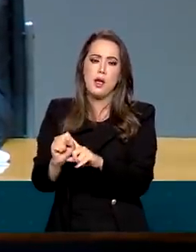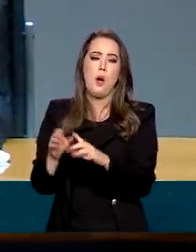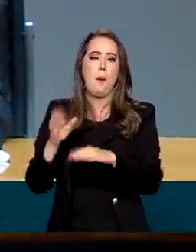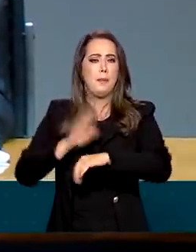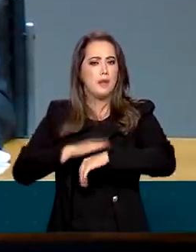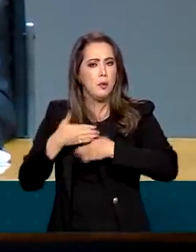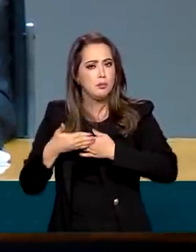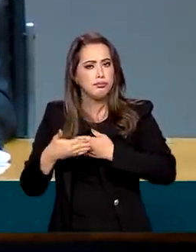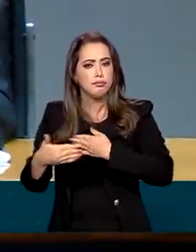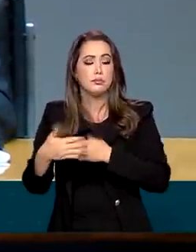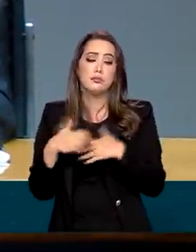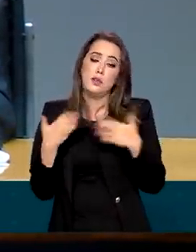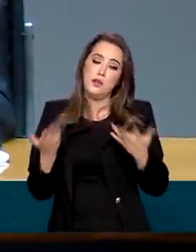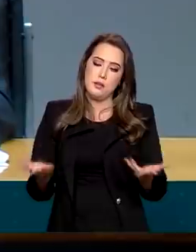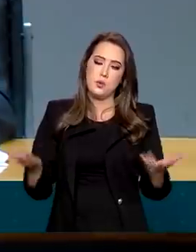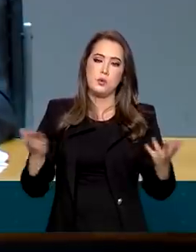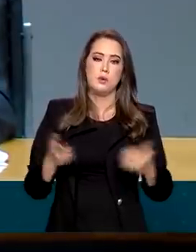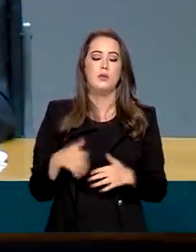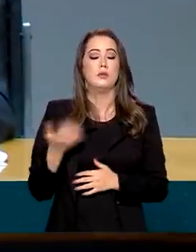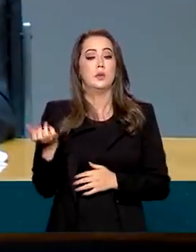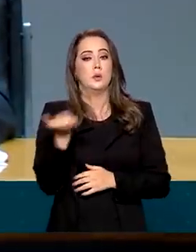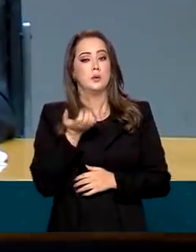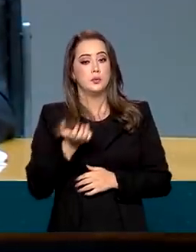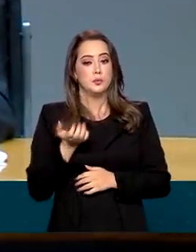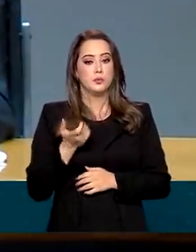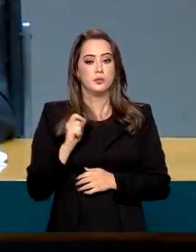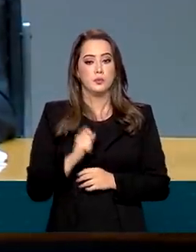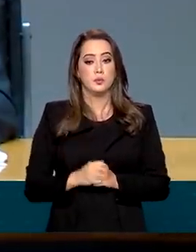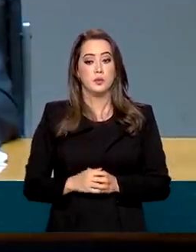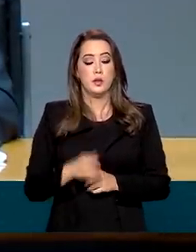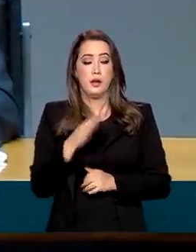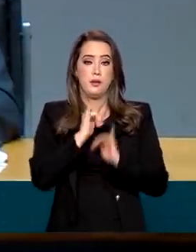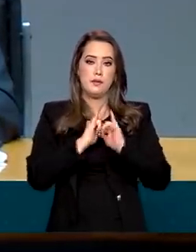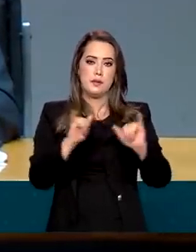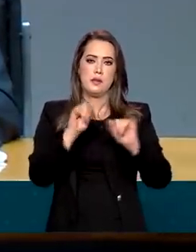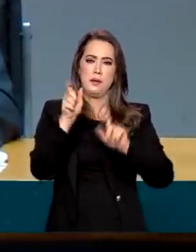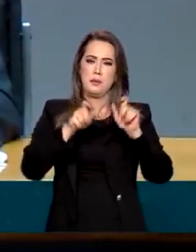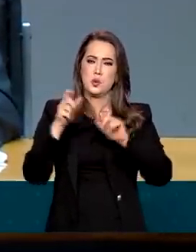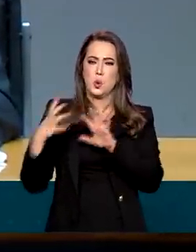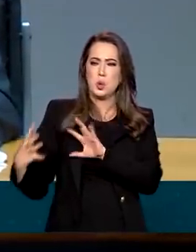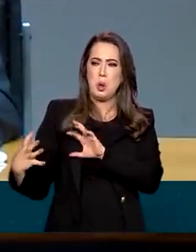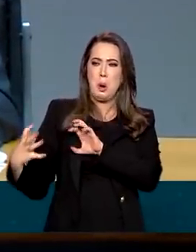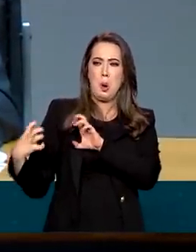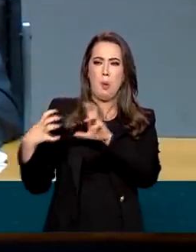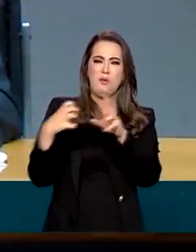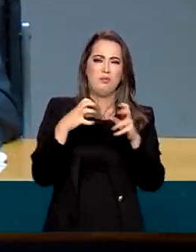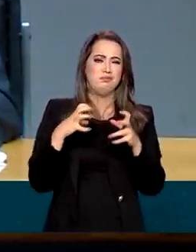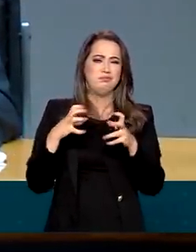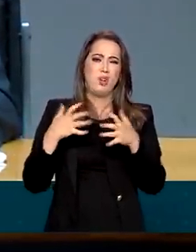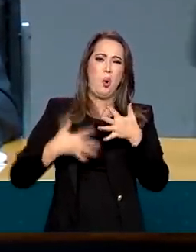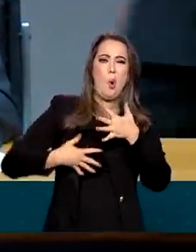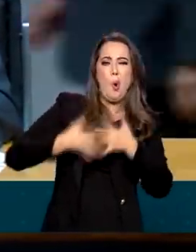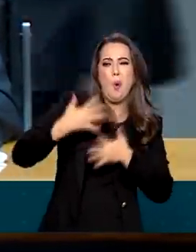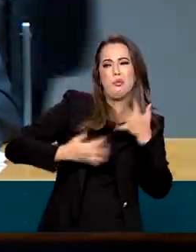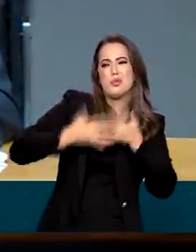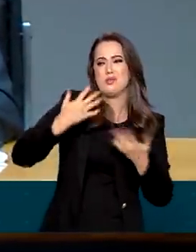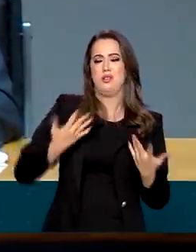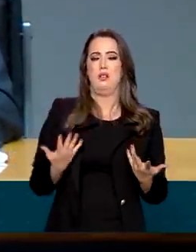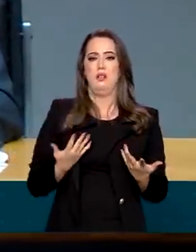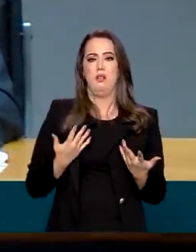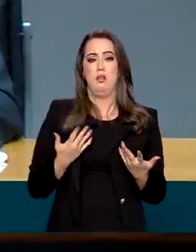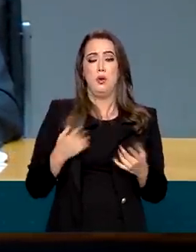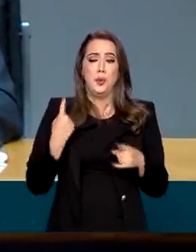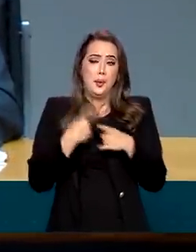É isso que está acontecendo. Então, eu queria dizer que teve muito barulho, esse barulho é muito de falta de comunicação,